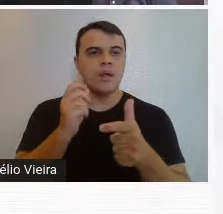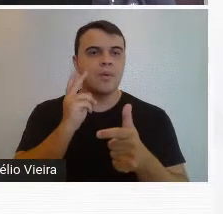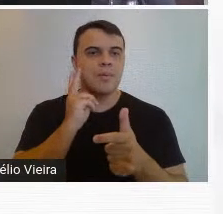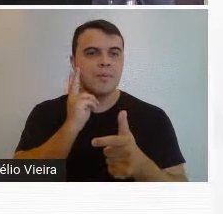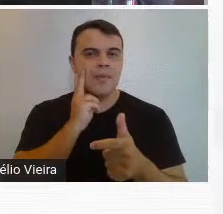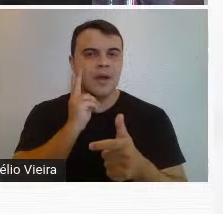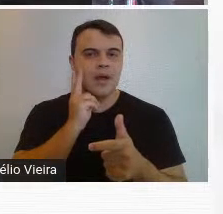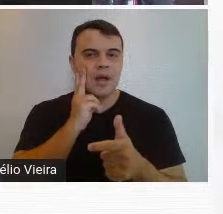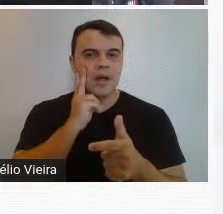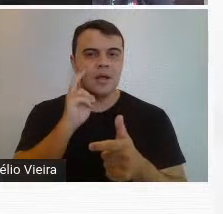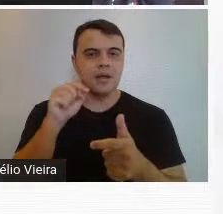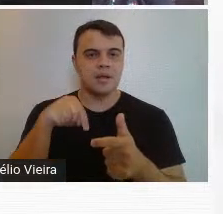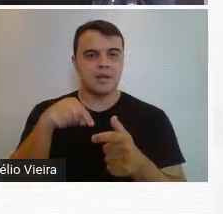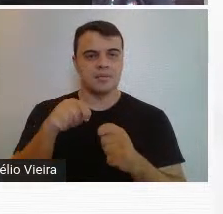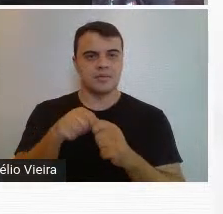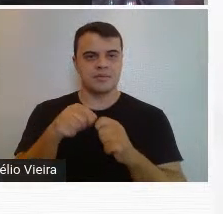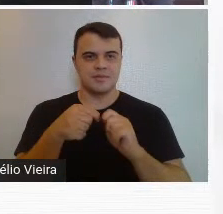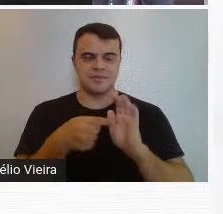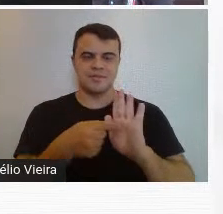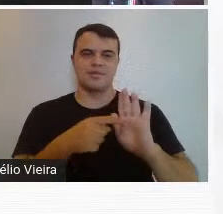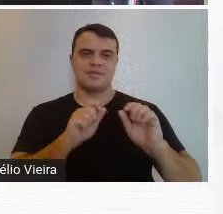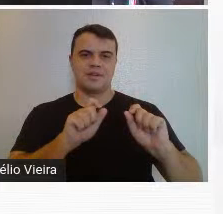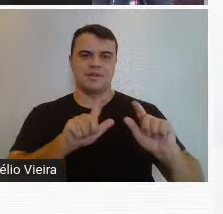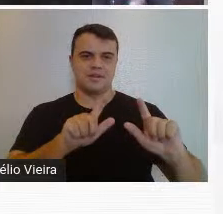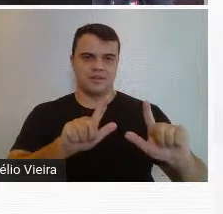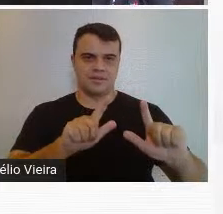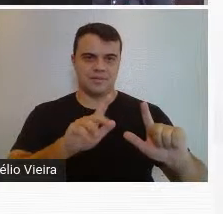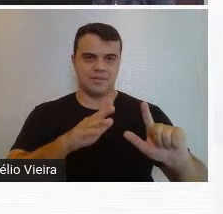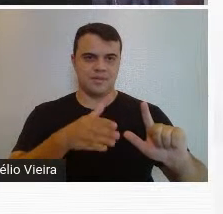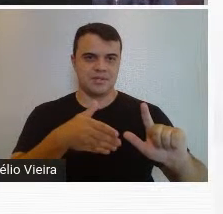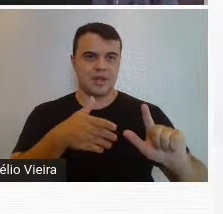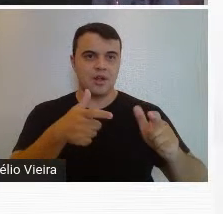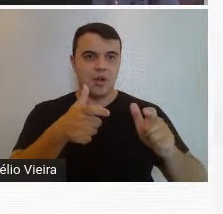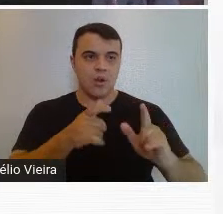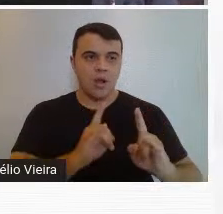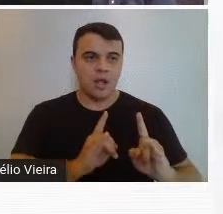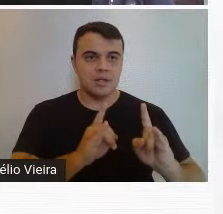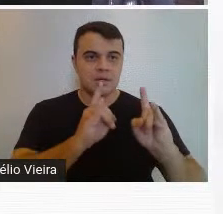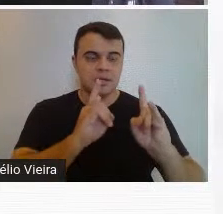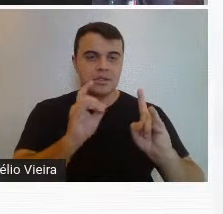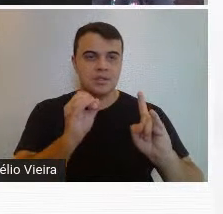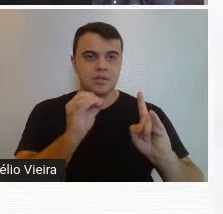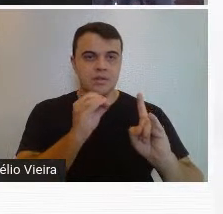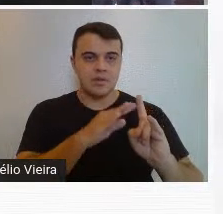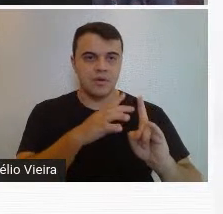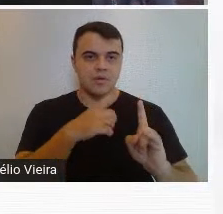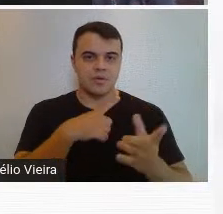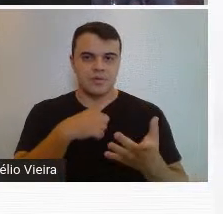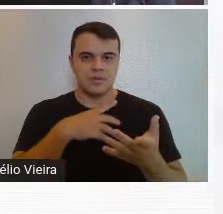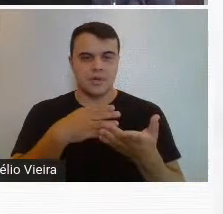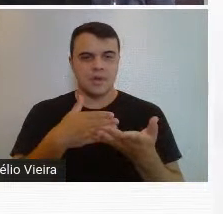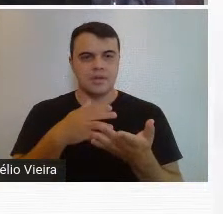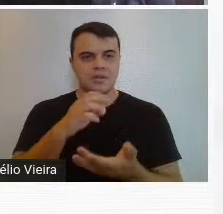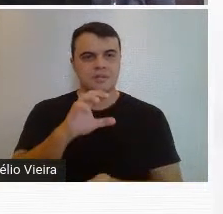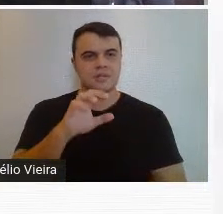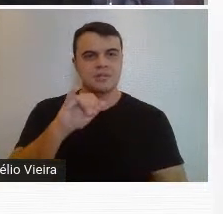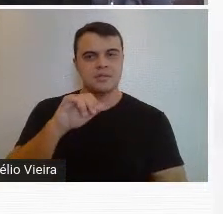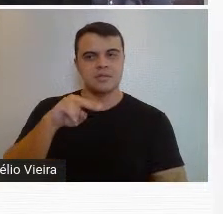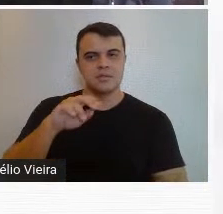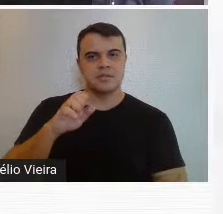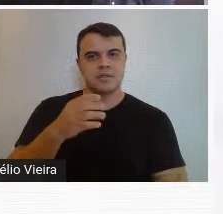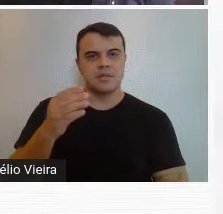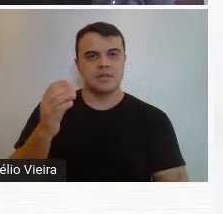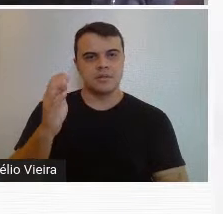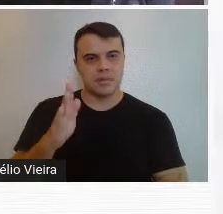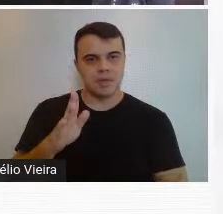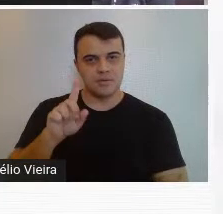um bar para expor as obras, num edifício também recém-inaugurado aí, que é o Cine Brasil, lá hoje